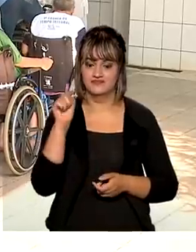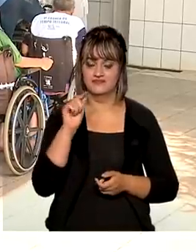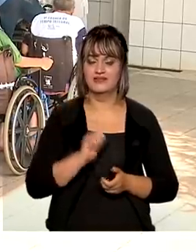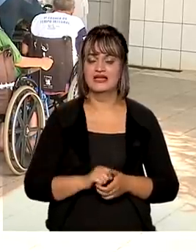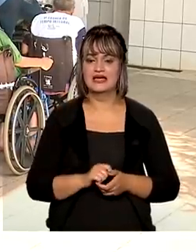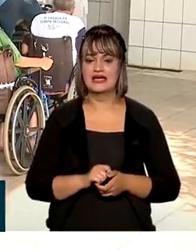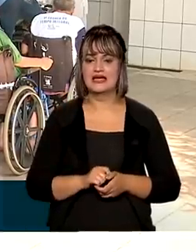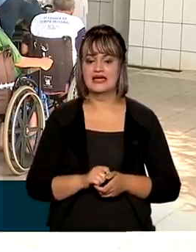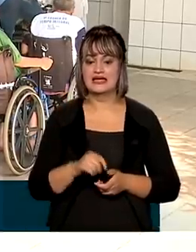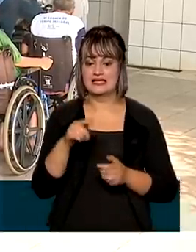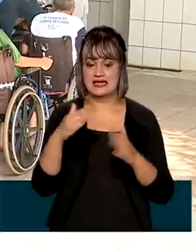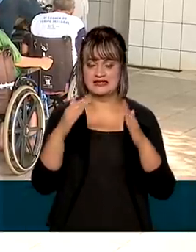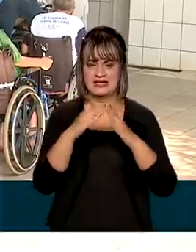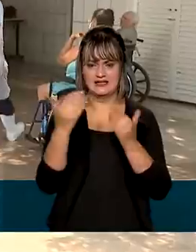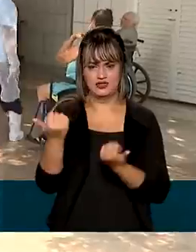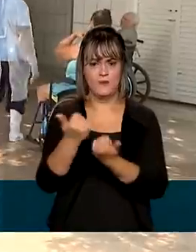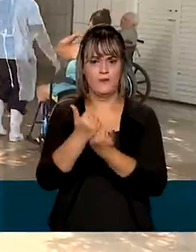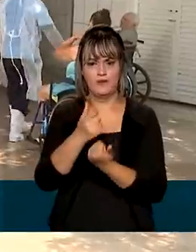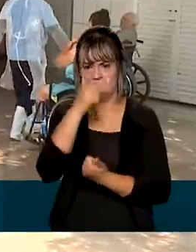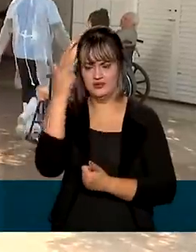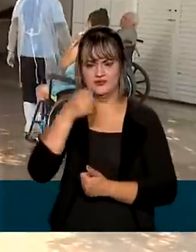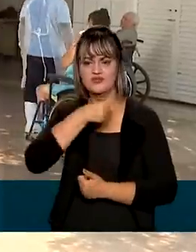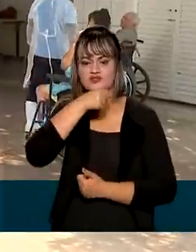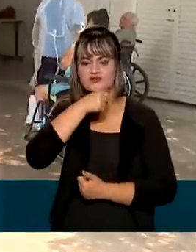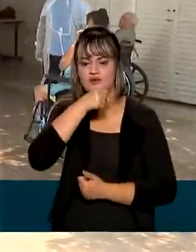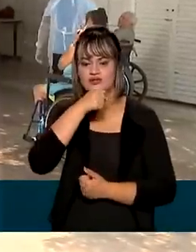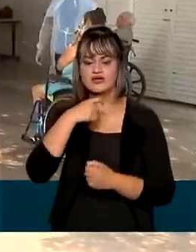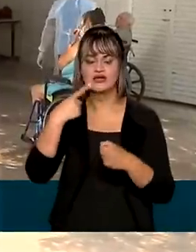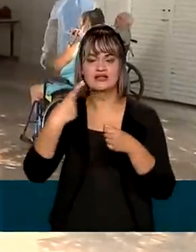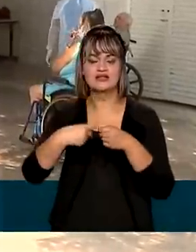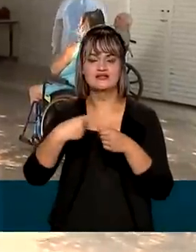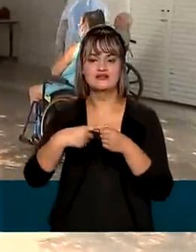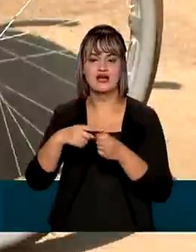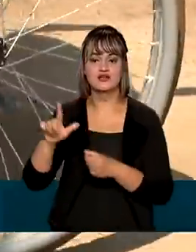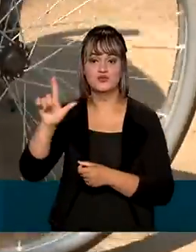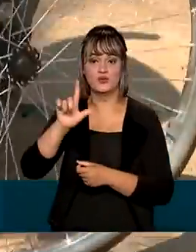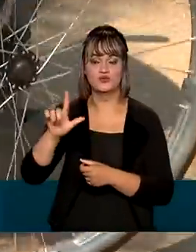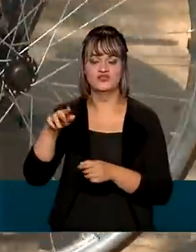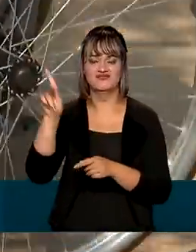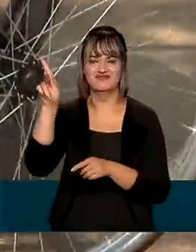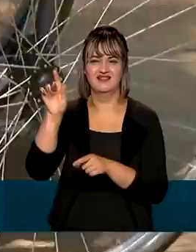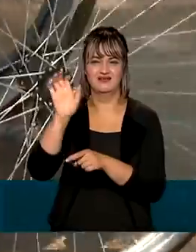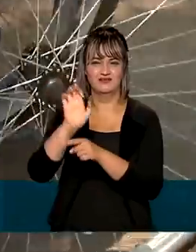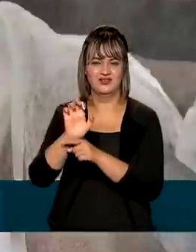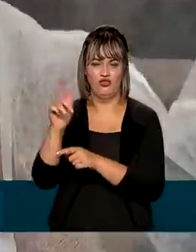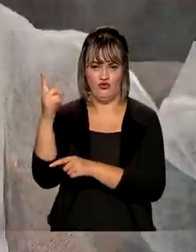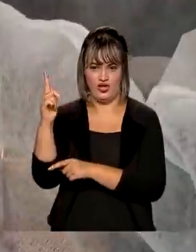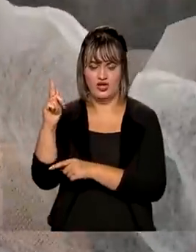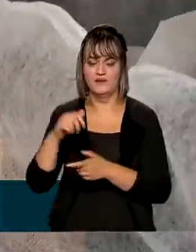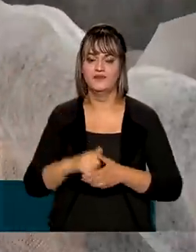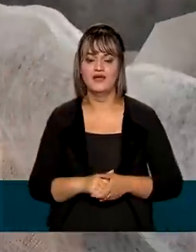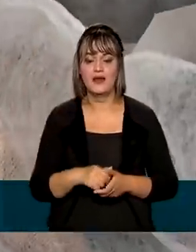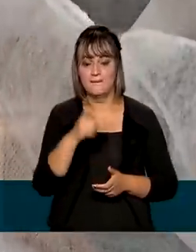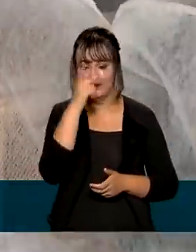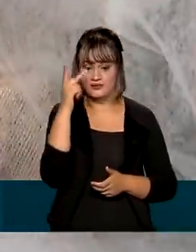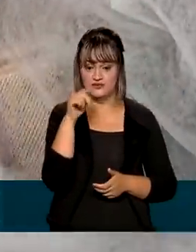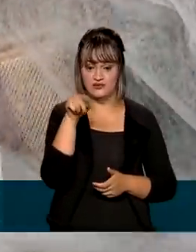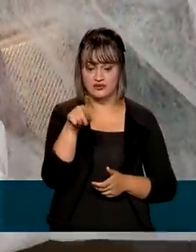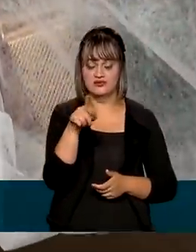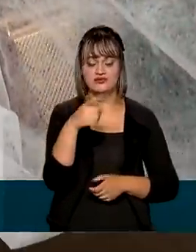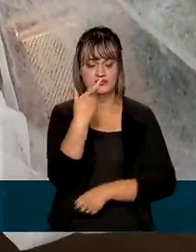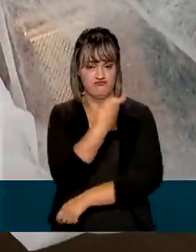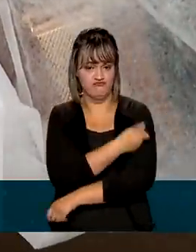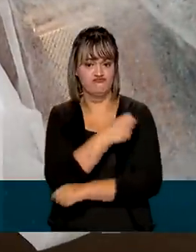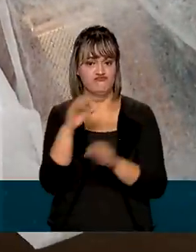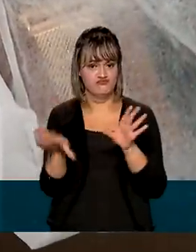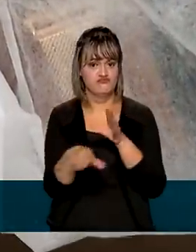Neste abrigo de assistência a idosos, localizado em Lusiânia, município goiano no entorno de Brasília, os residentes já estão